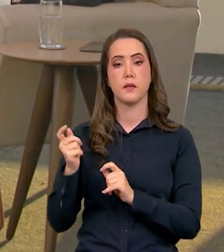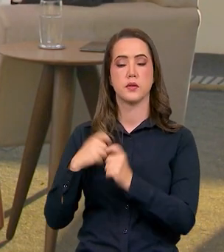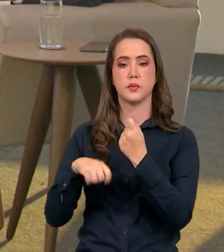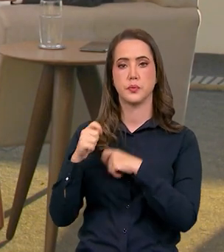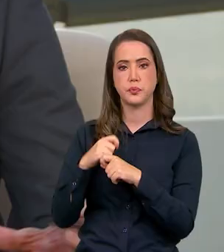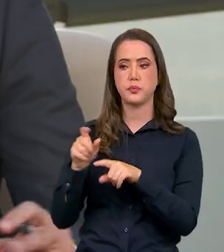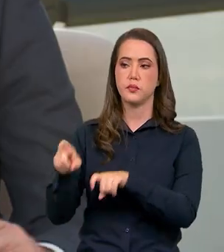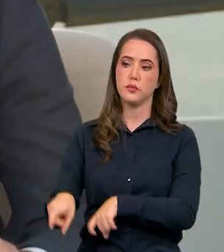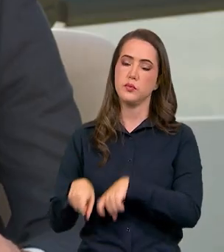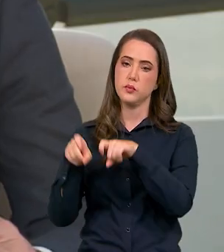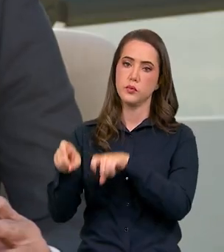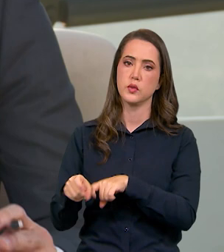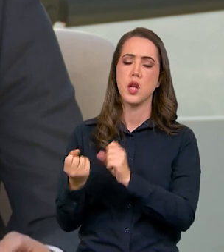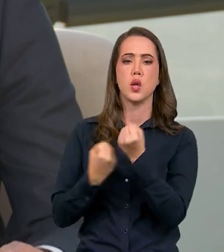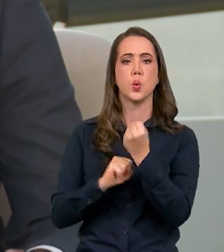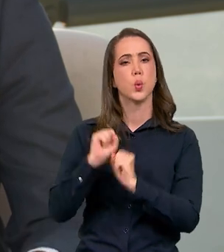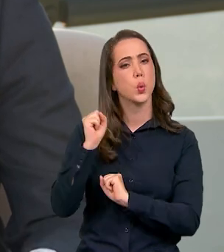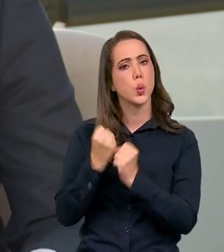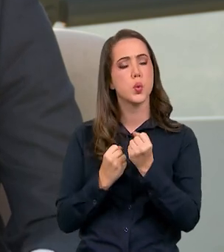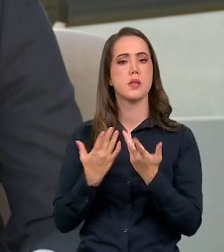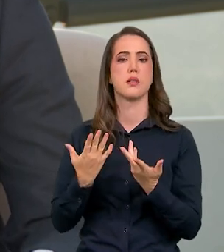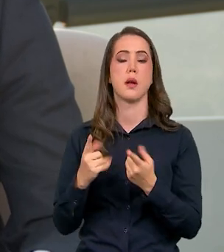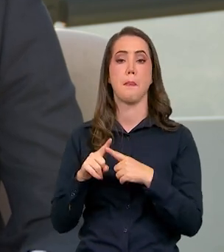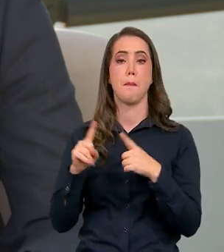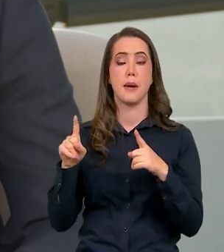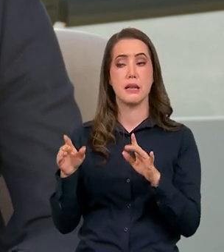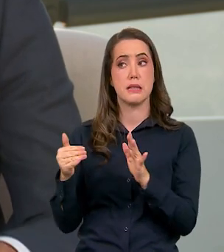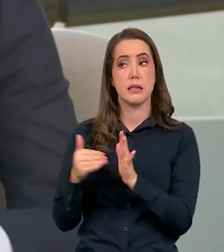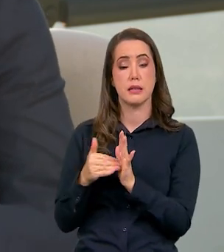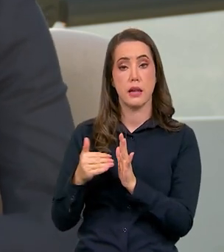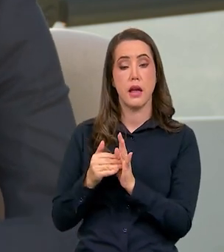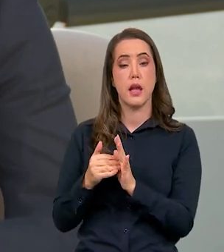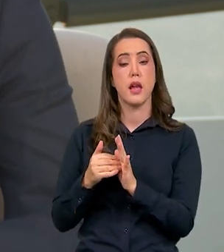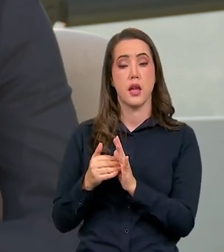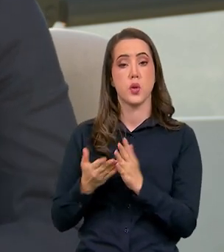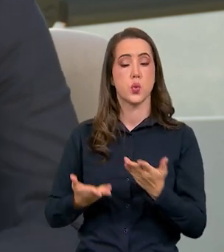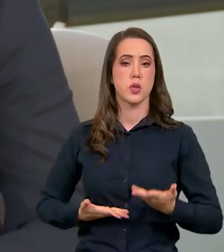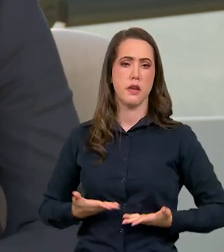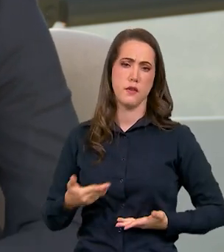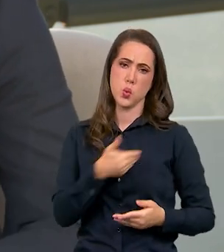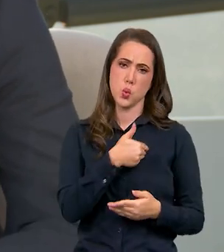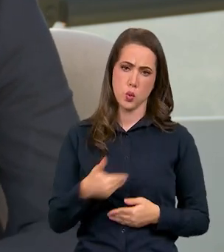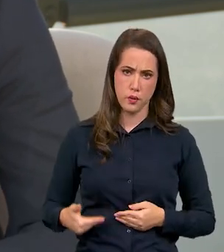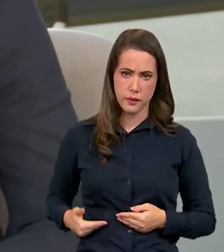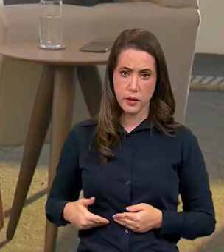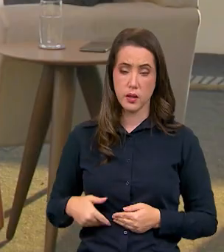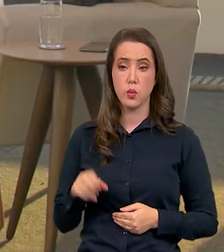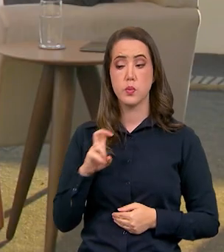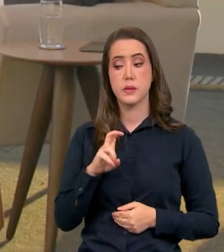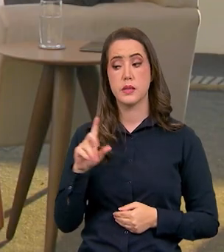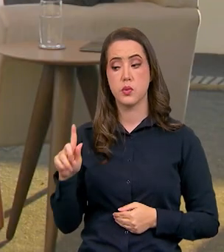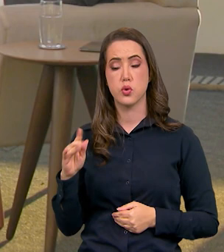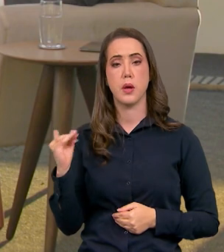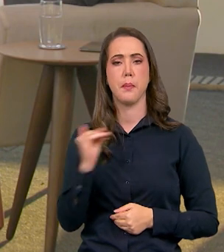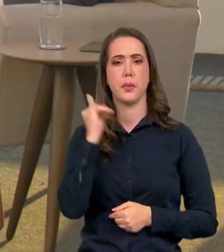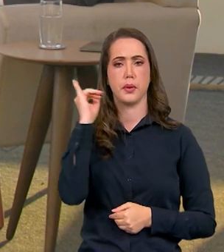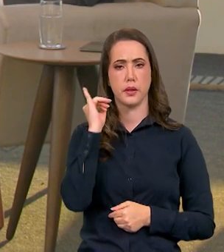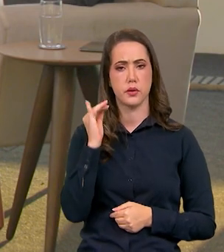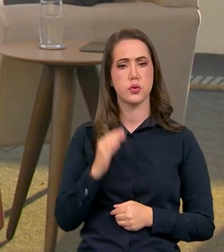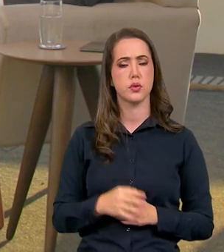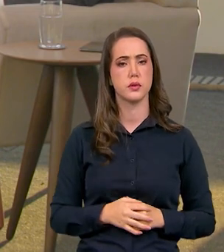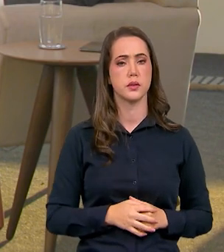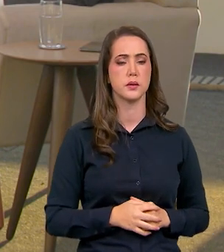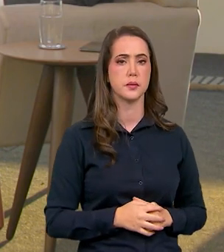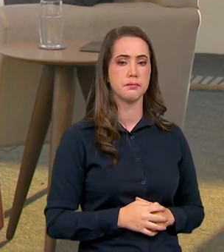econômica, agronegócio, indústria, mas até nos serviços públicos o 5G, ele tem uma potencialidade